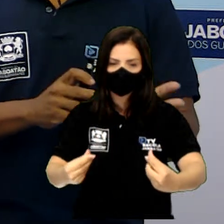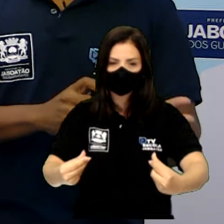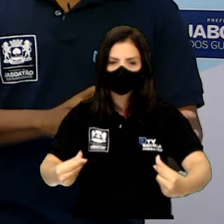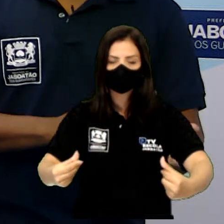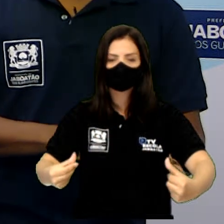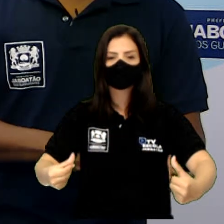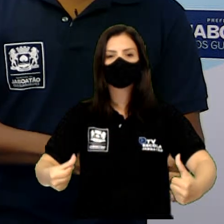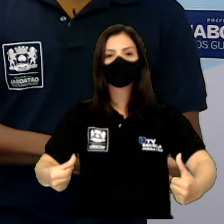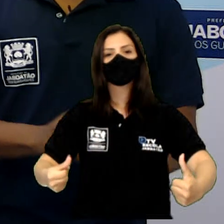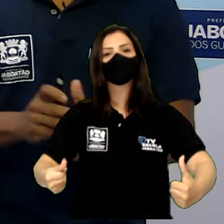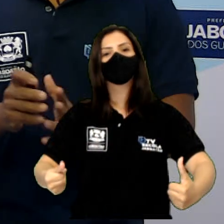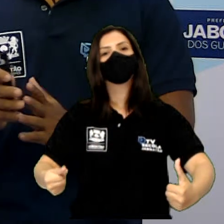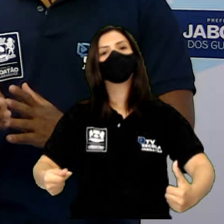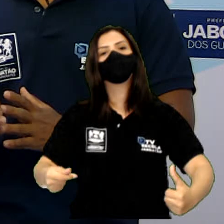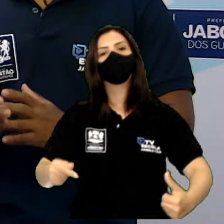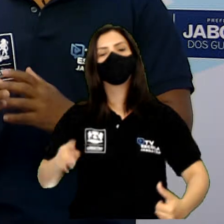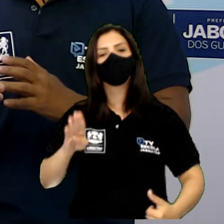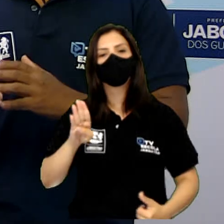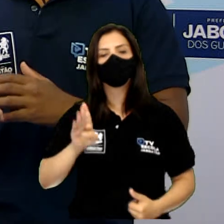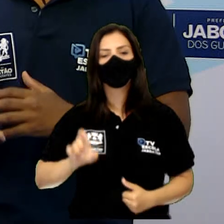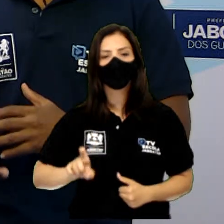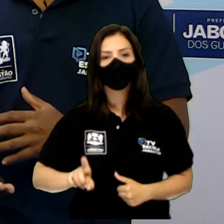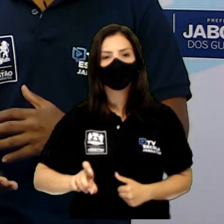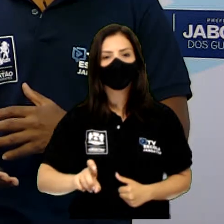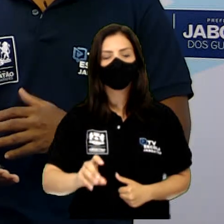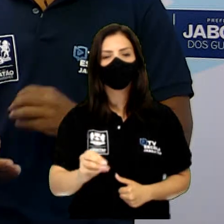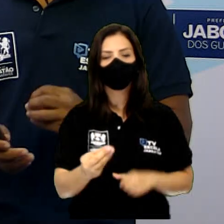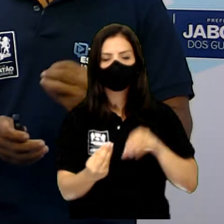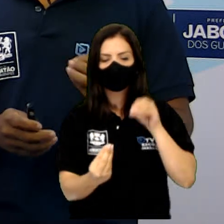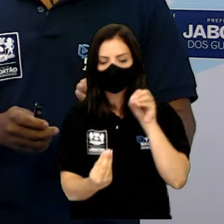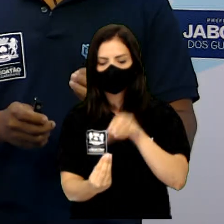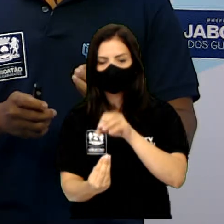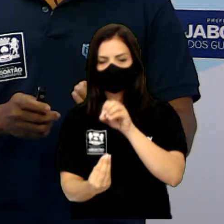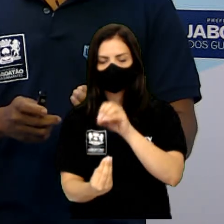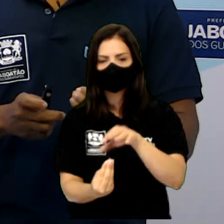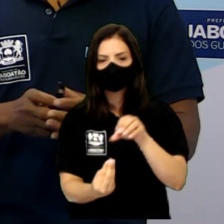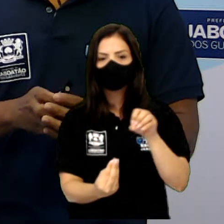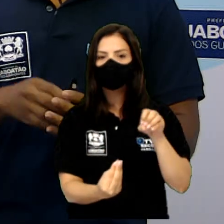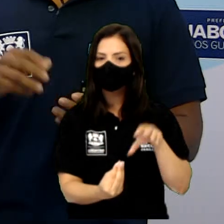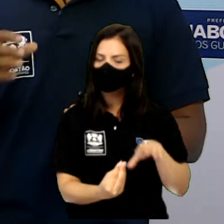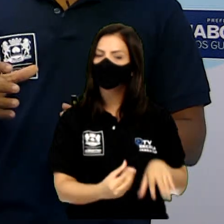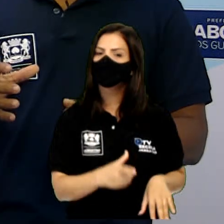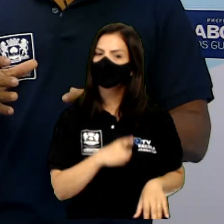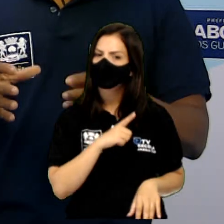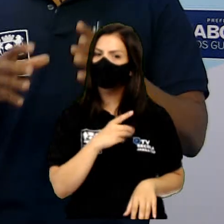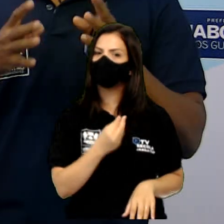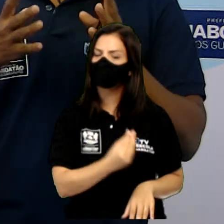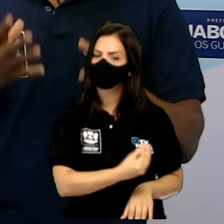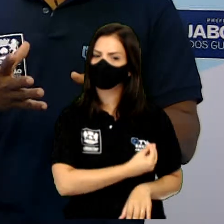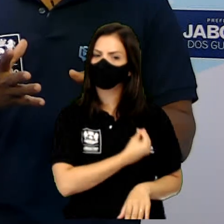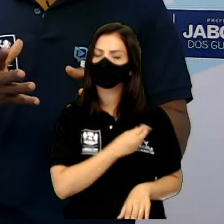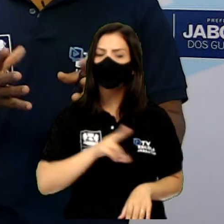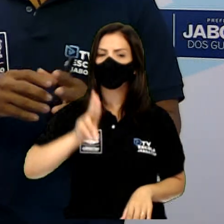tanto as bactérias como os fungos, que são seres vivos, que usam